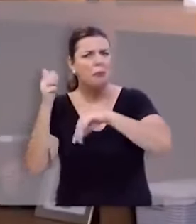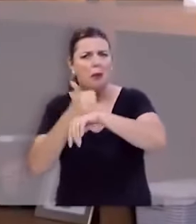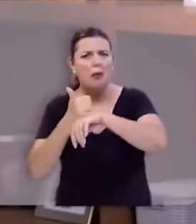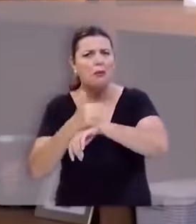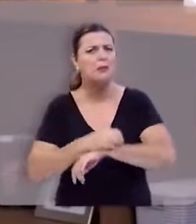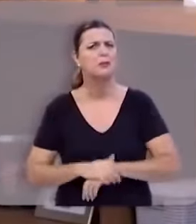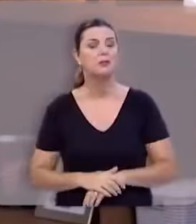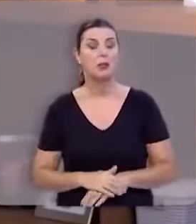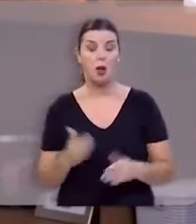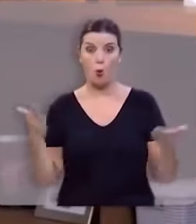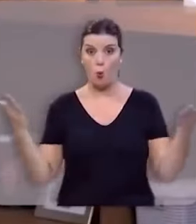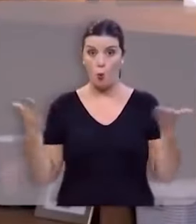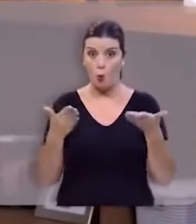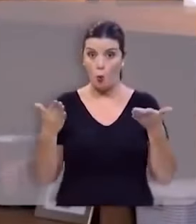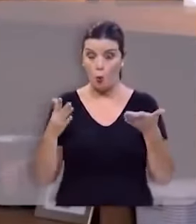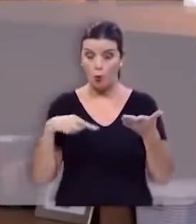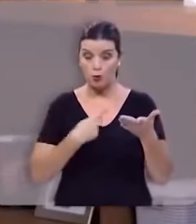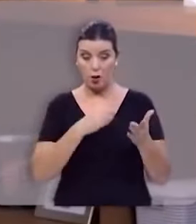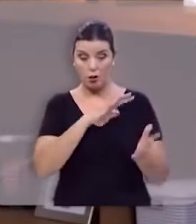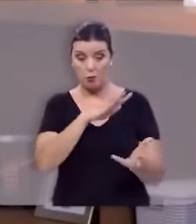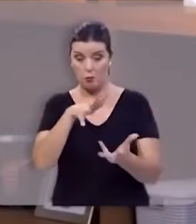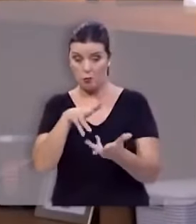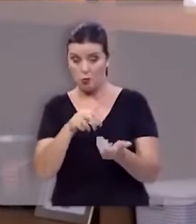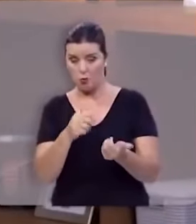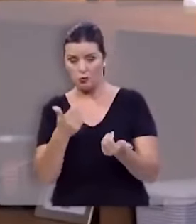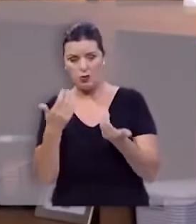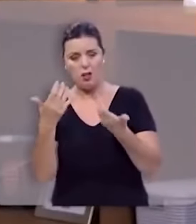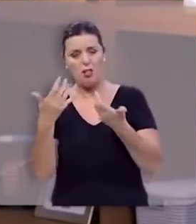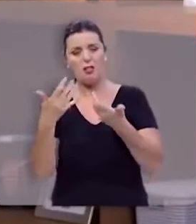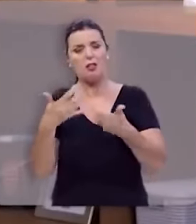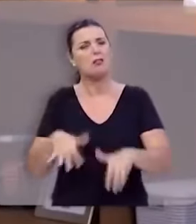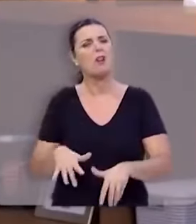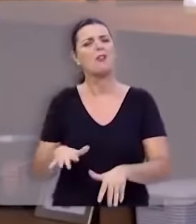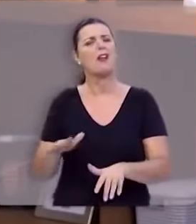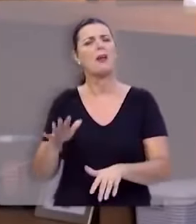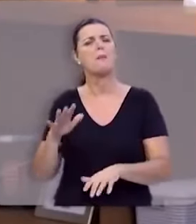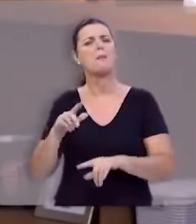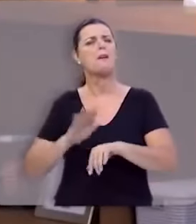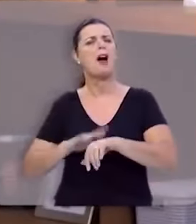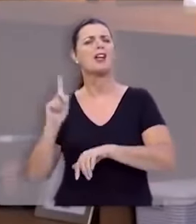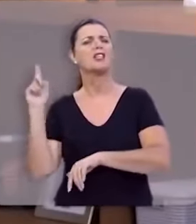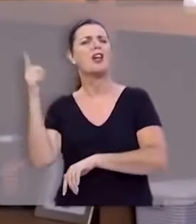então nós estamos hoje diante de um mundo que não aceita mais as generalidades